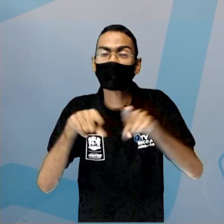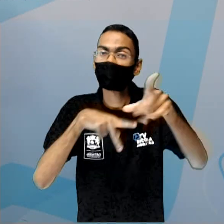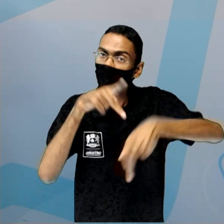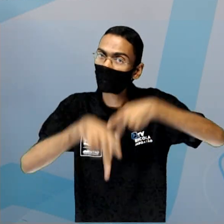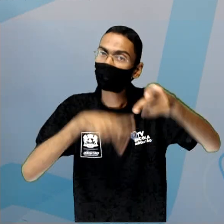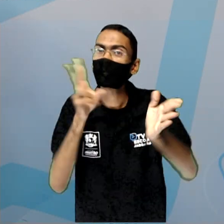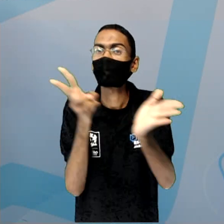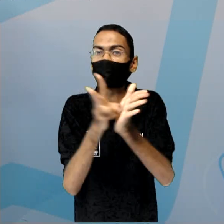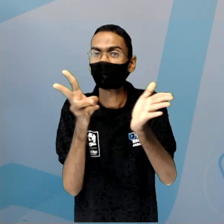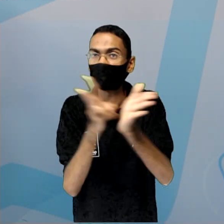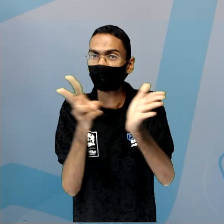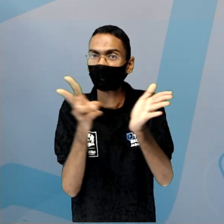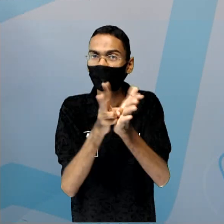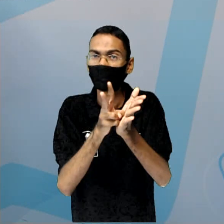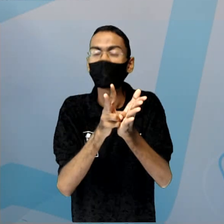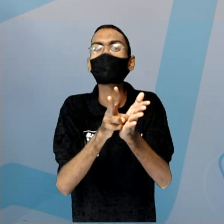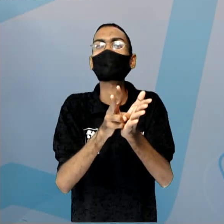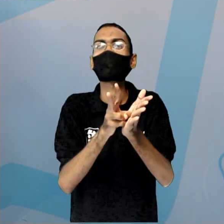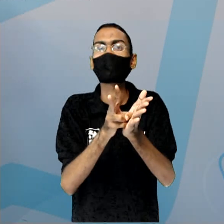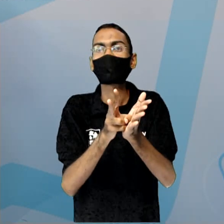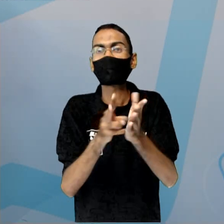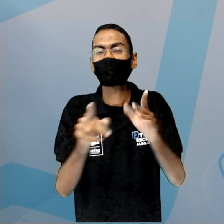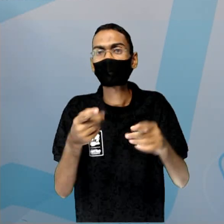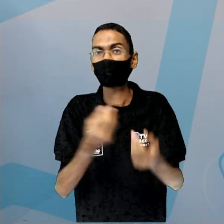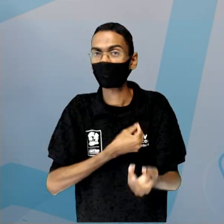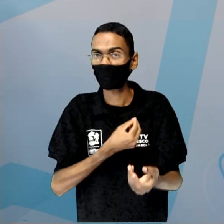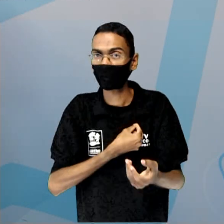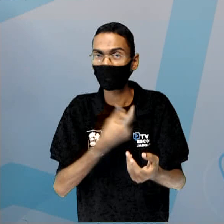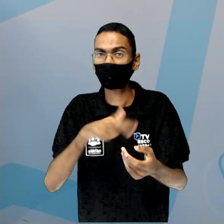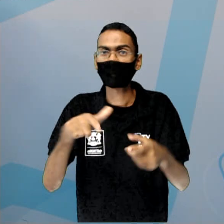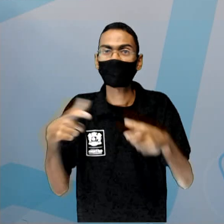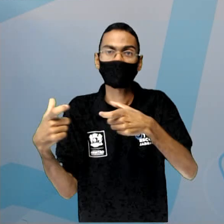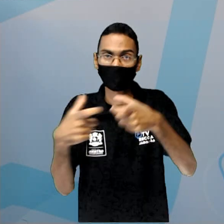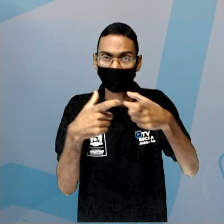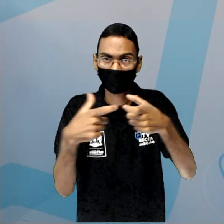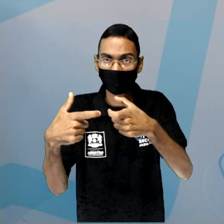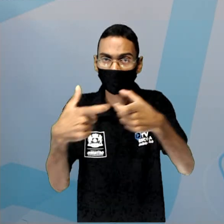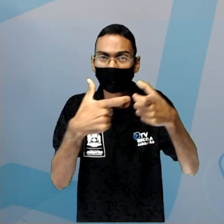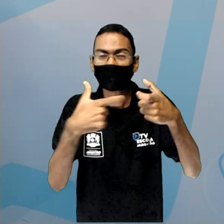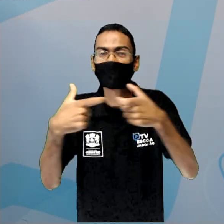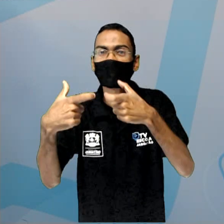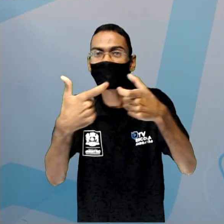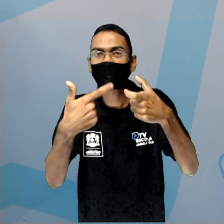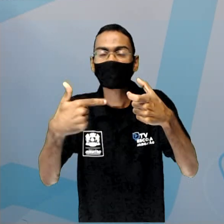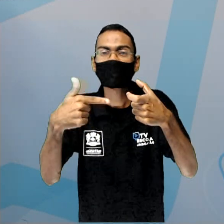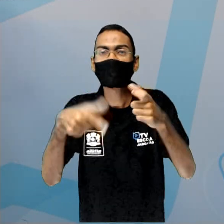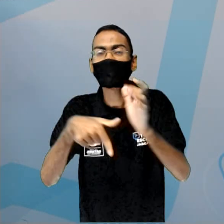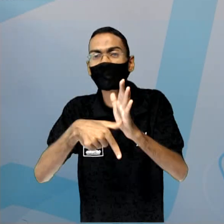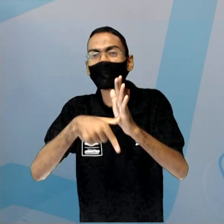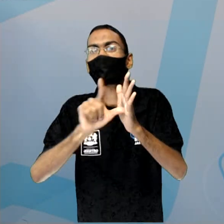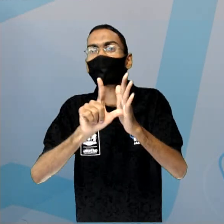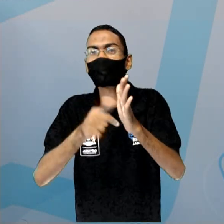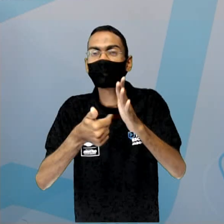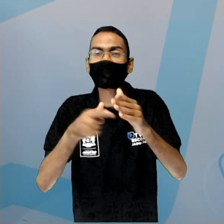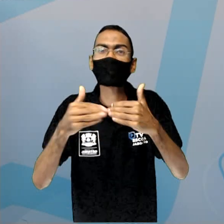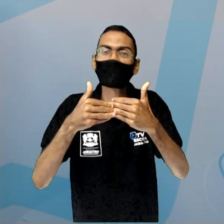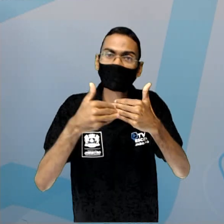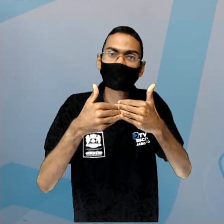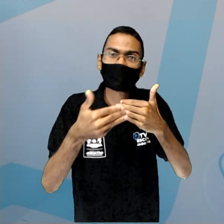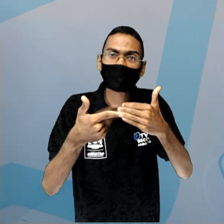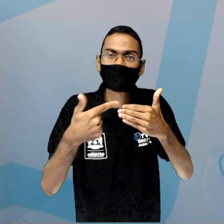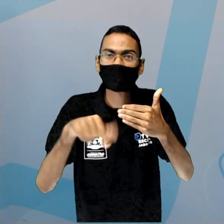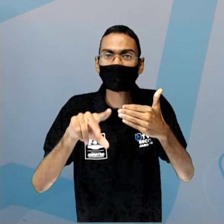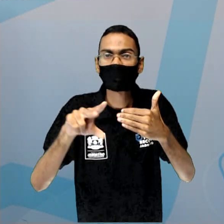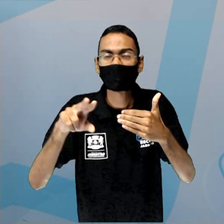indígenas ou nativos que viviam nessas terras antes da chegada do europeu e tinham as suas